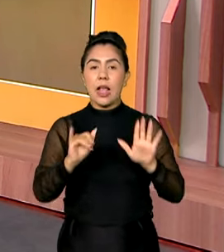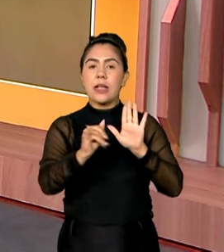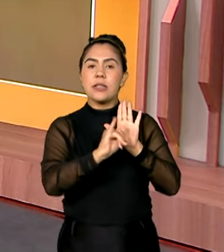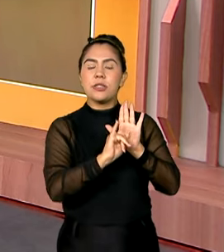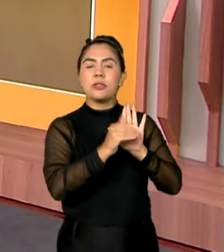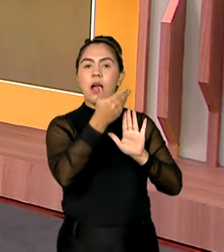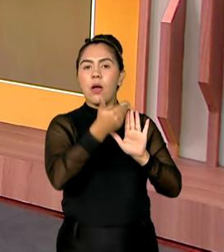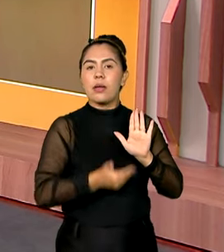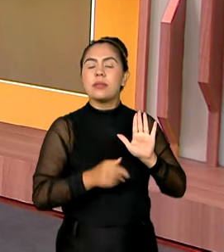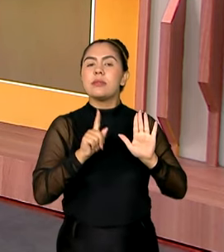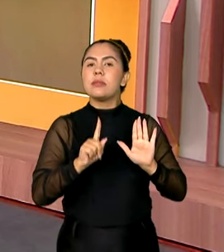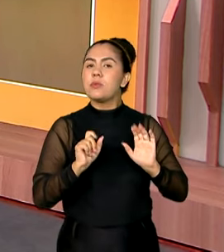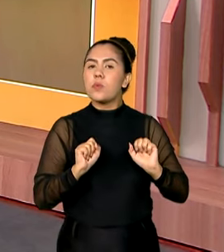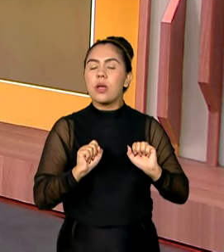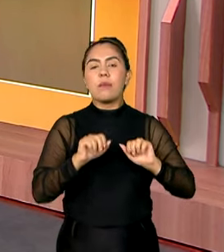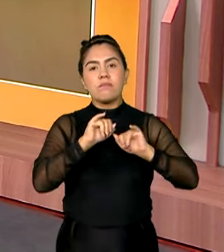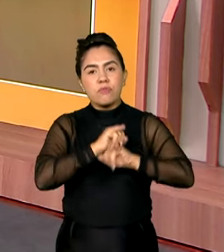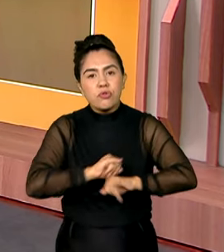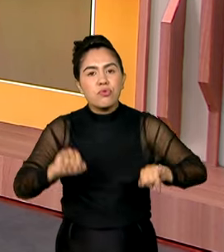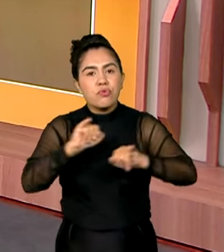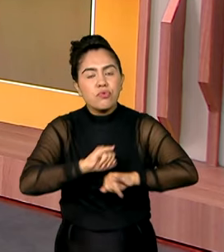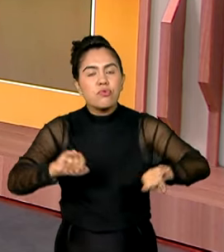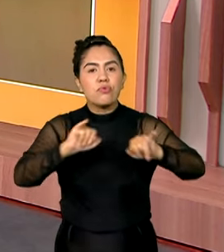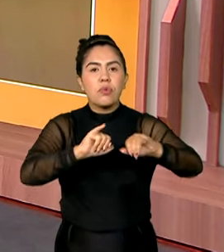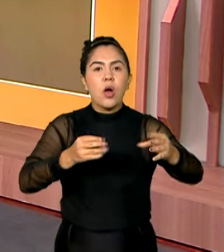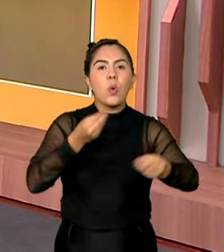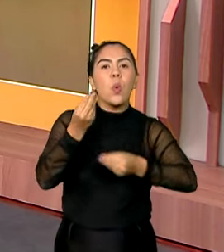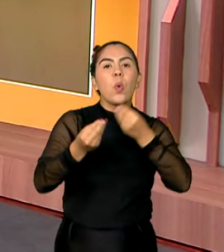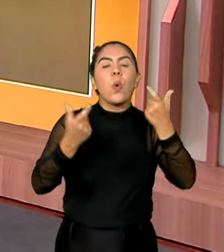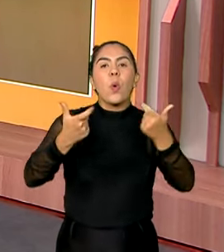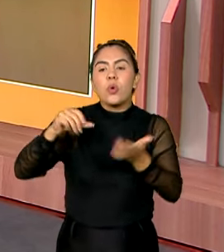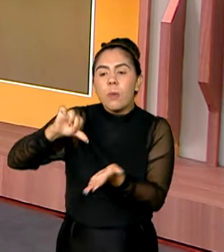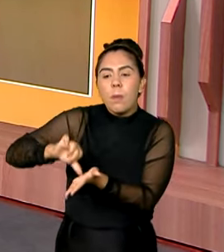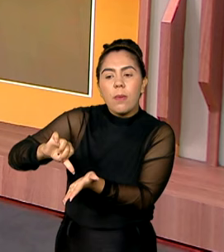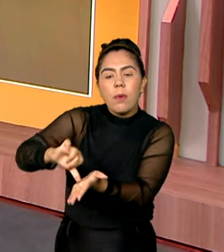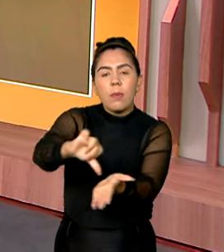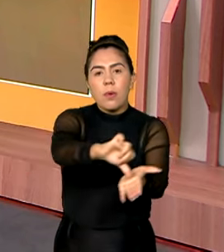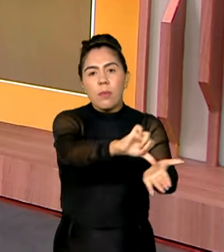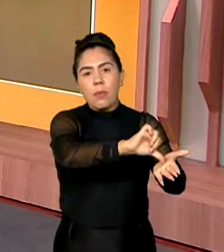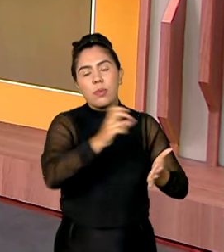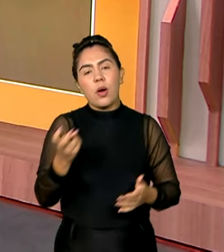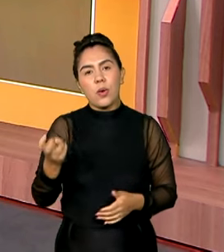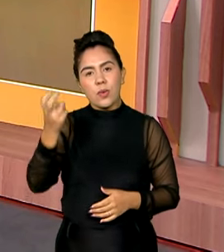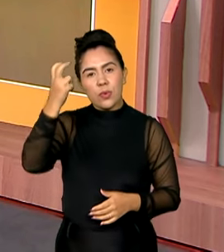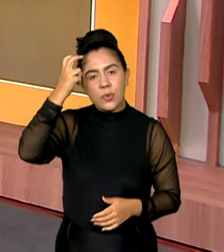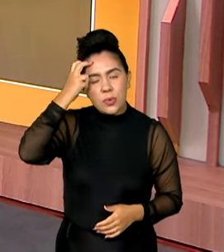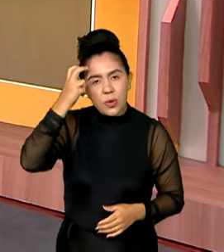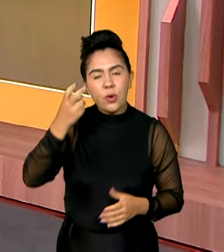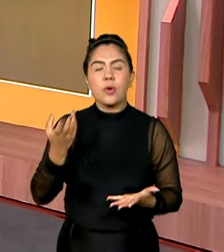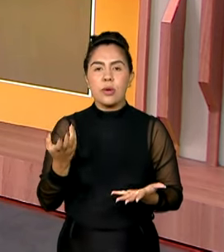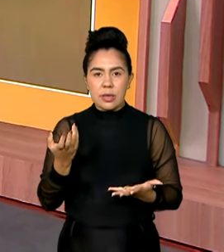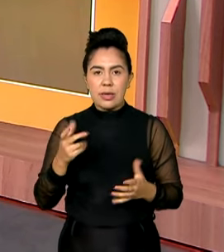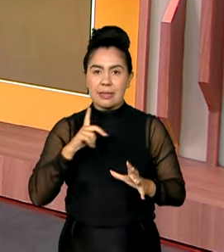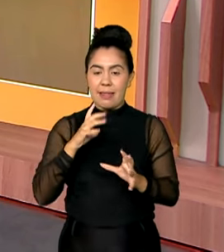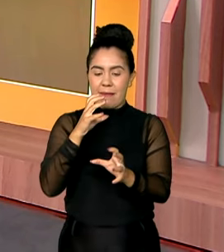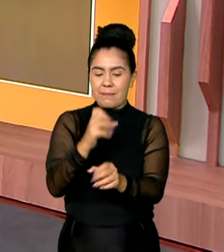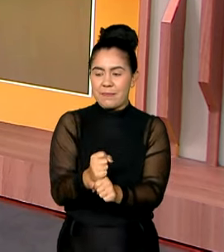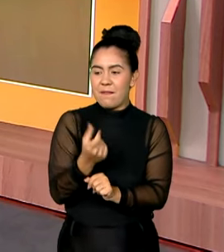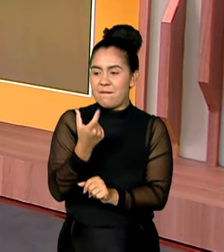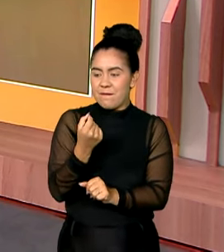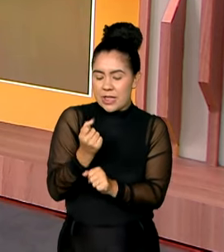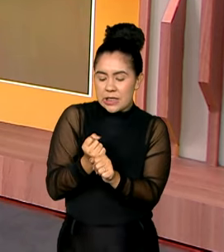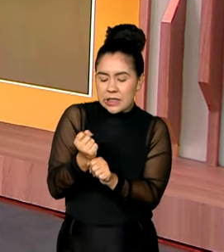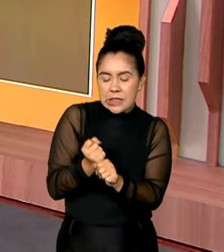na divulgação dos pontos de cultura, que são o coração dessa Política Nacional de Cultura Viva, que está completando 20 anos.